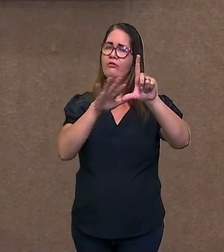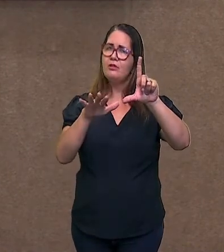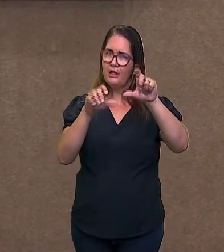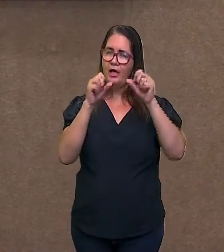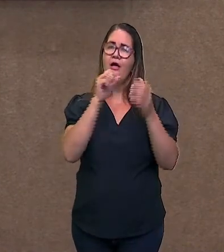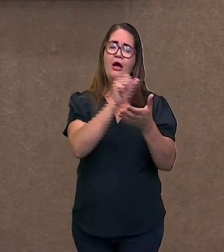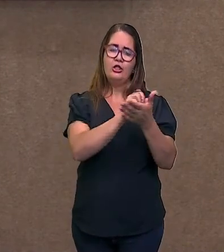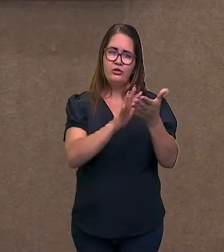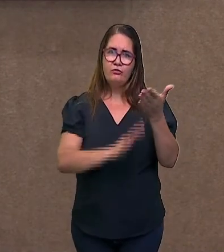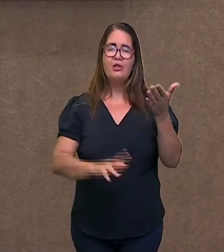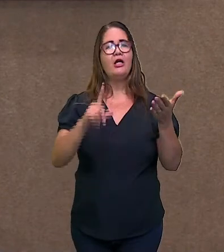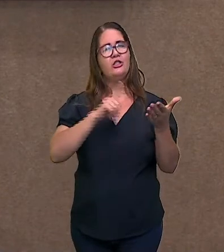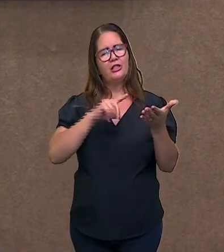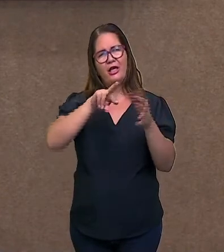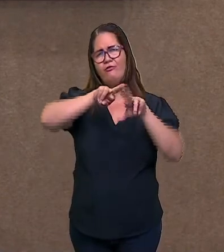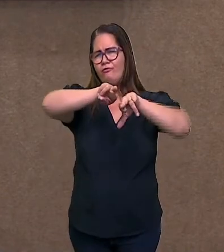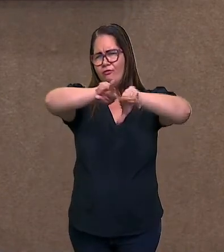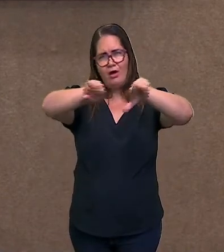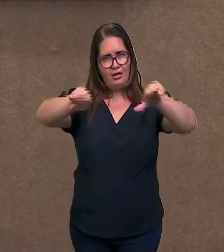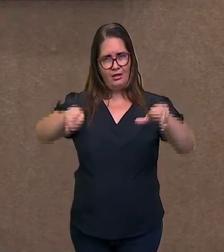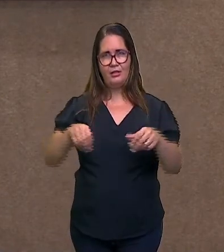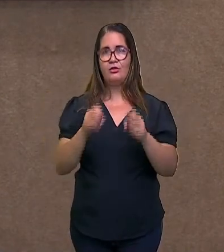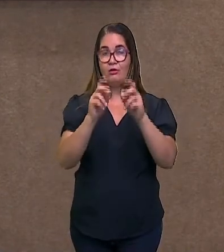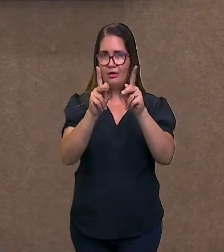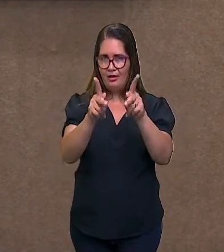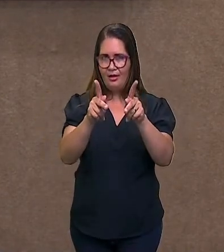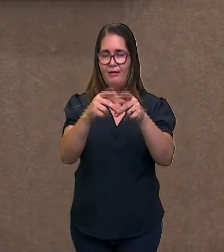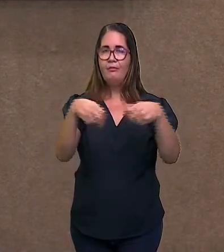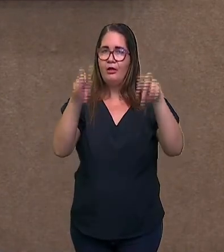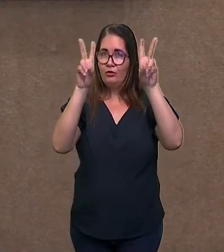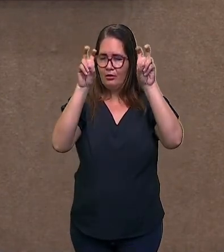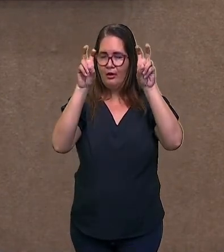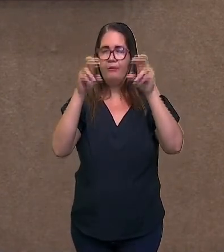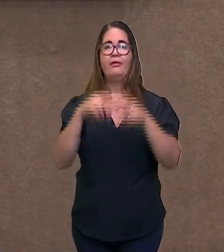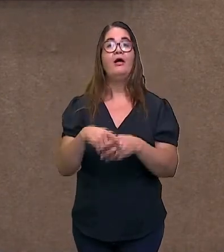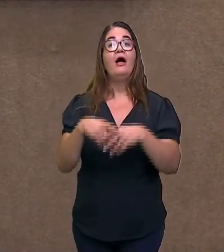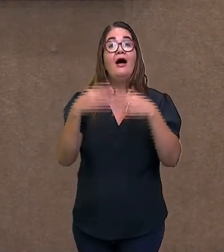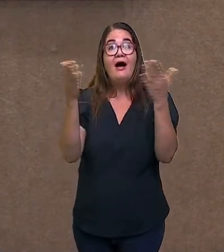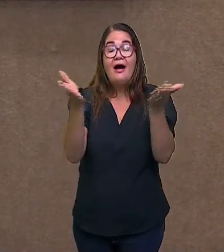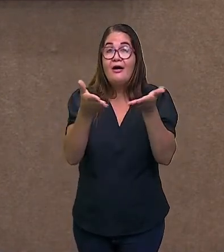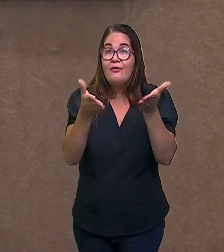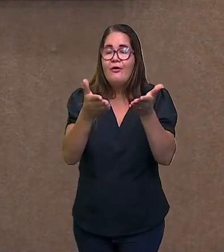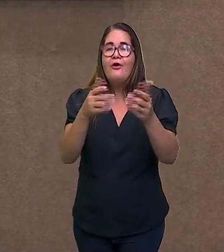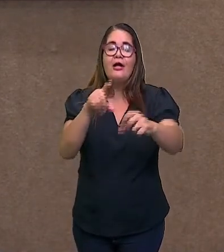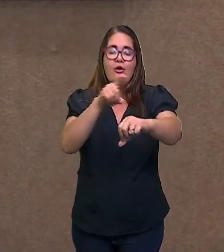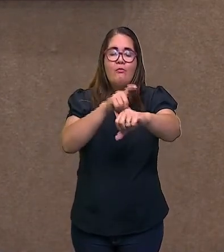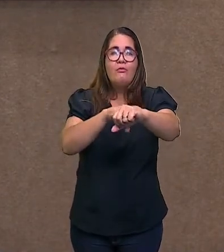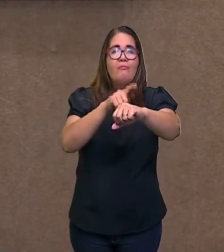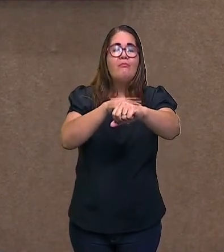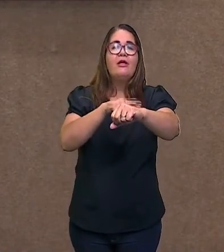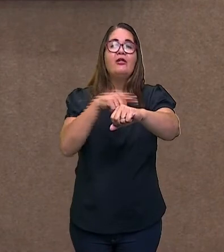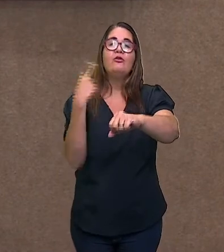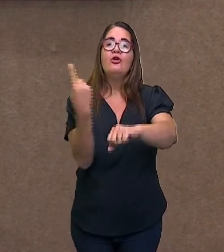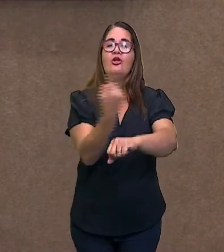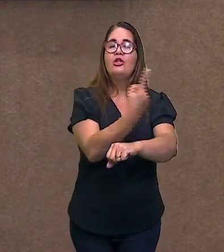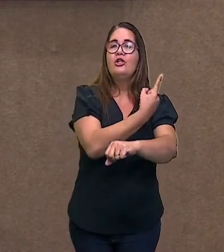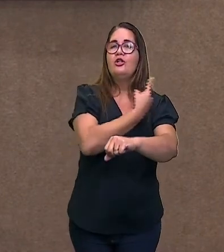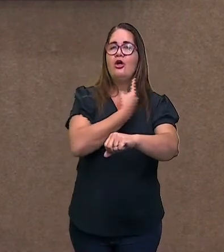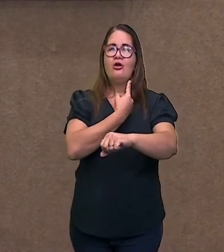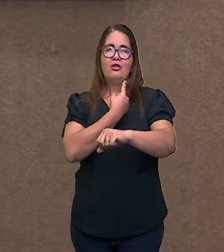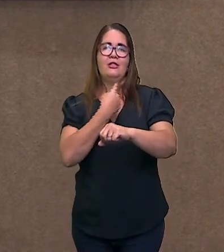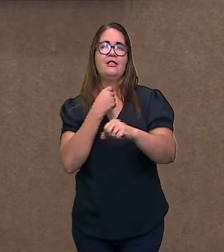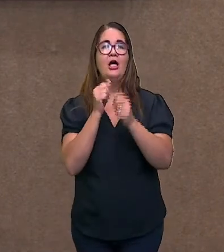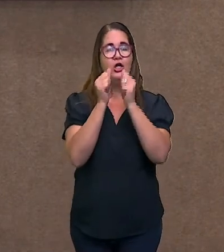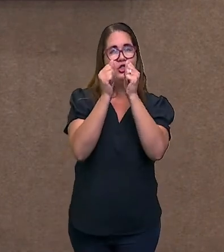vocês exercitarem sobre esse mesmo assunto. Agora, chegou aquele momento da nossa aula em que a professora